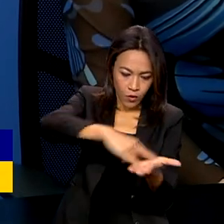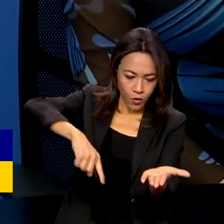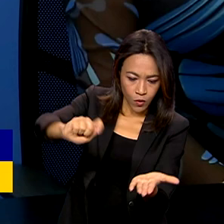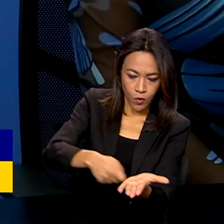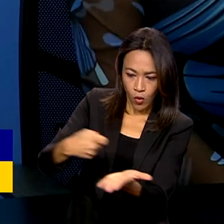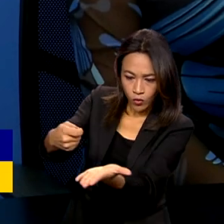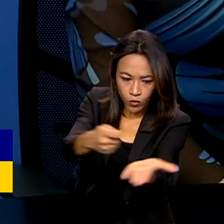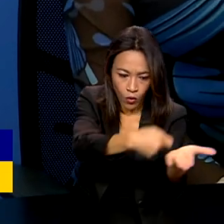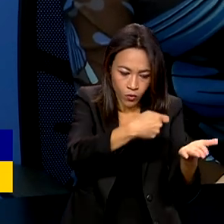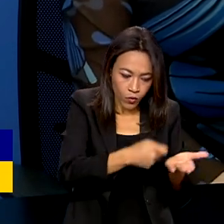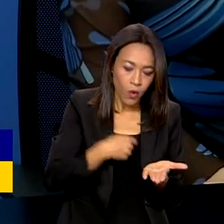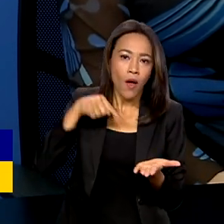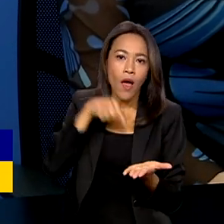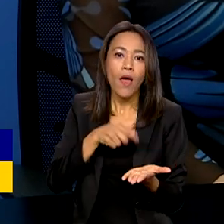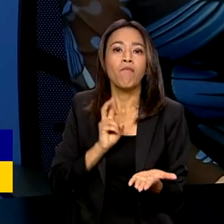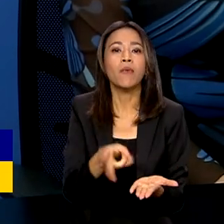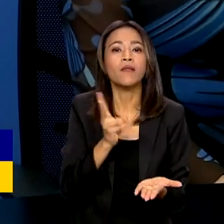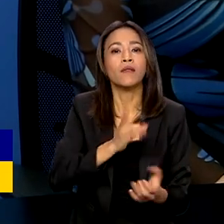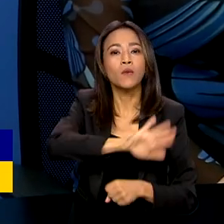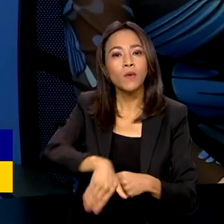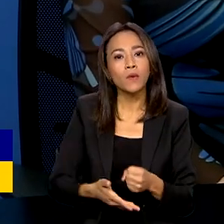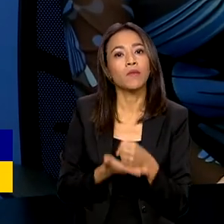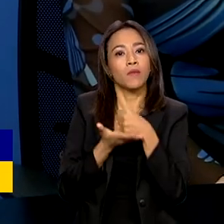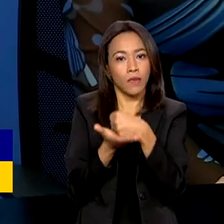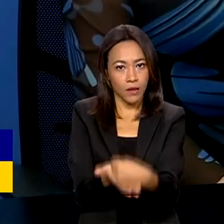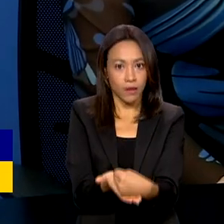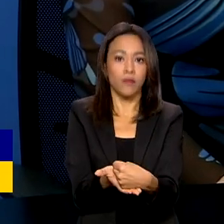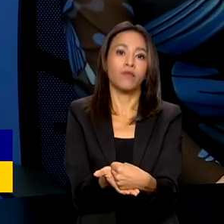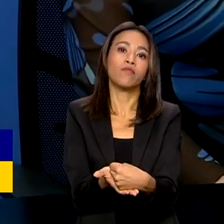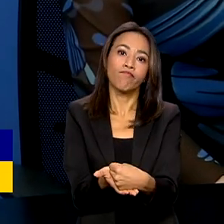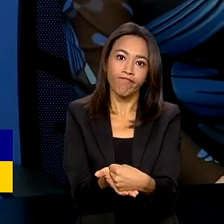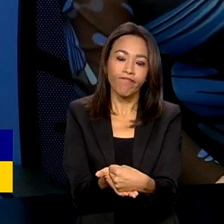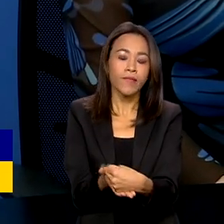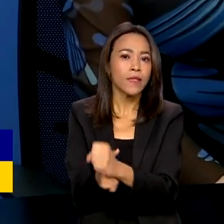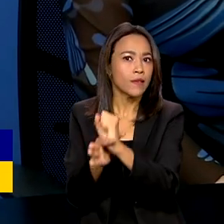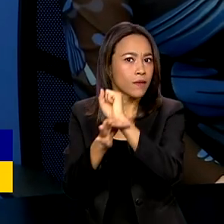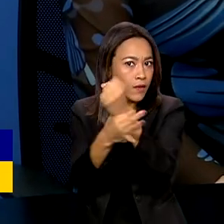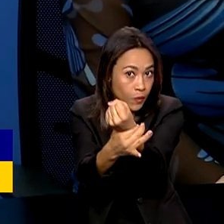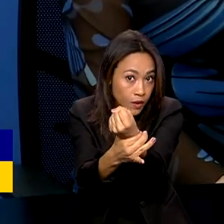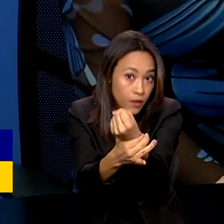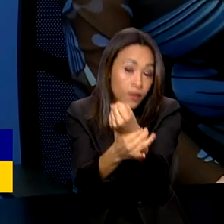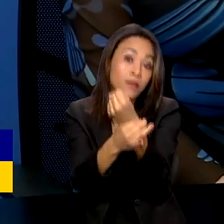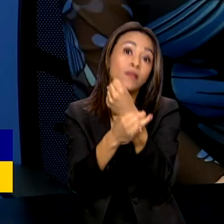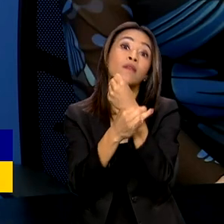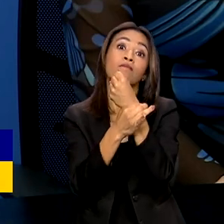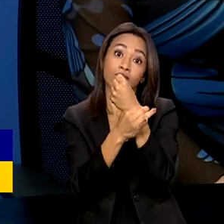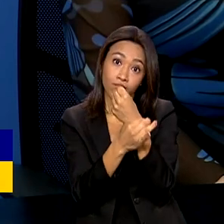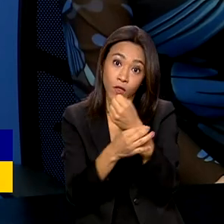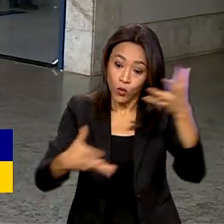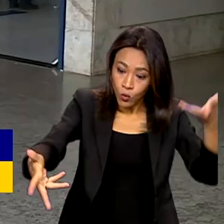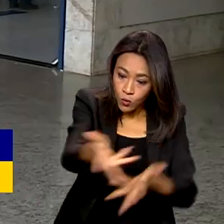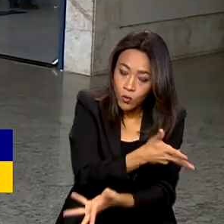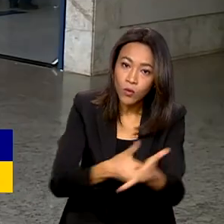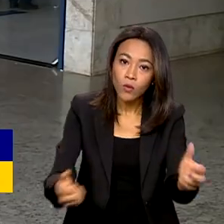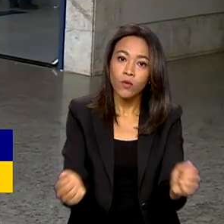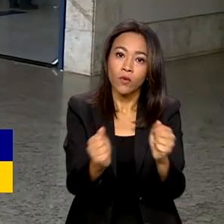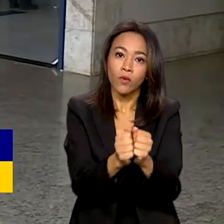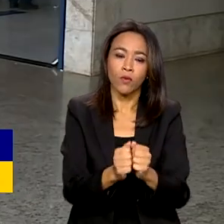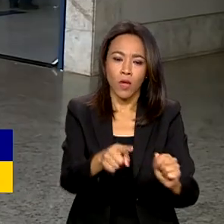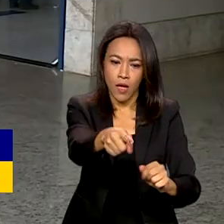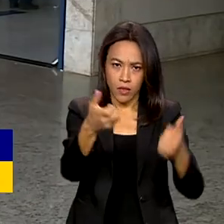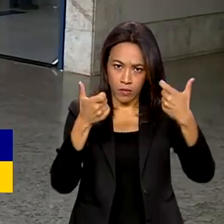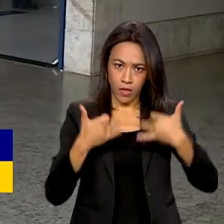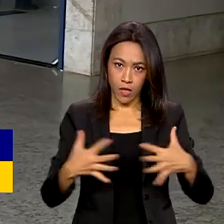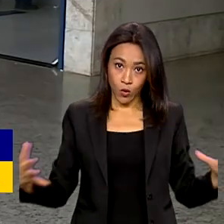em ações de sustentabilidade, ações de segurança, ações de segurança conjunta. No total,